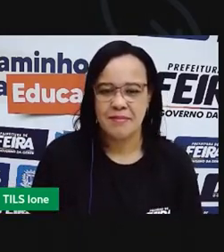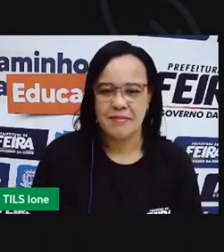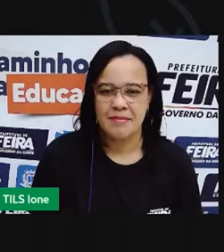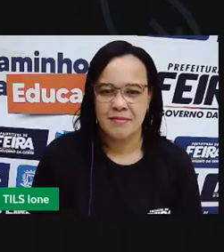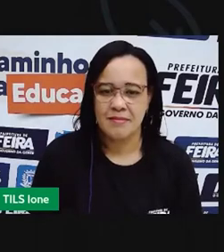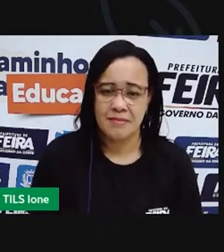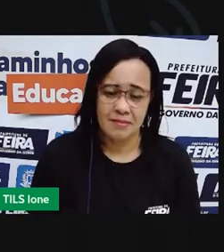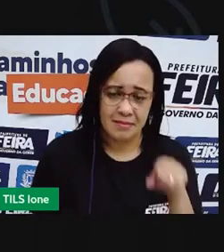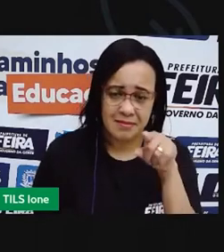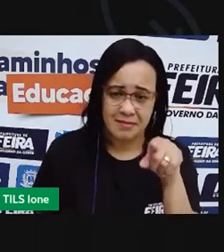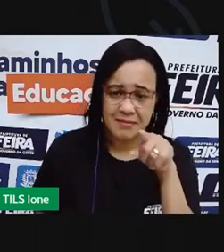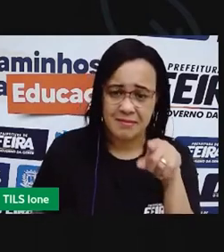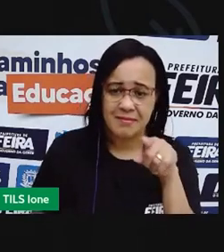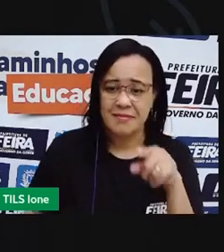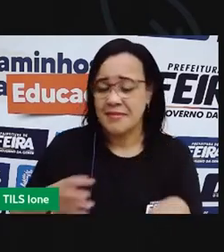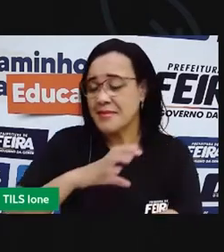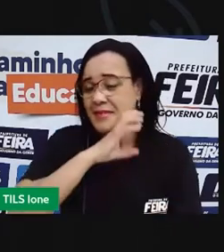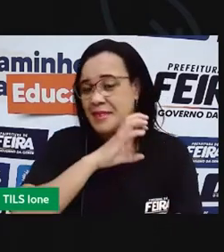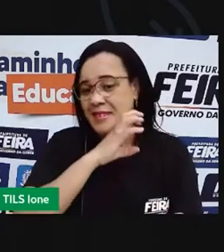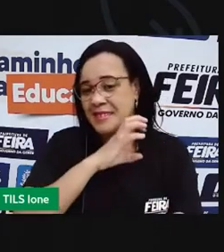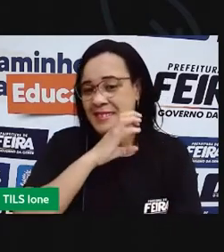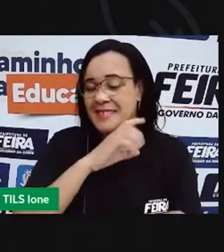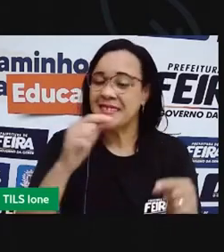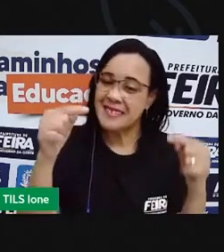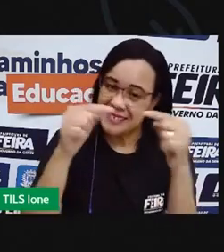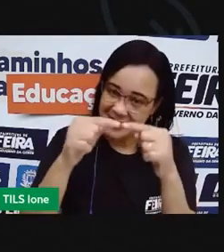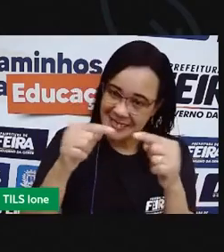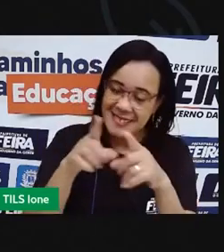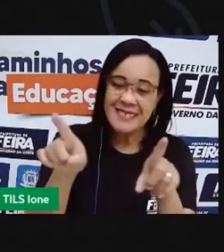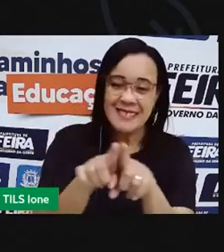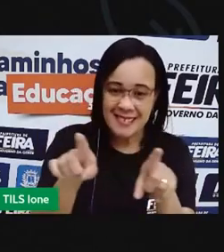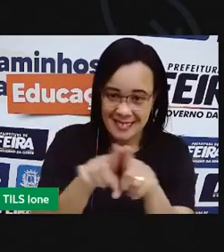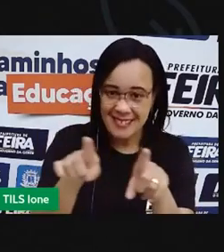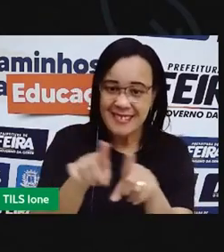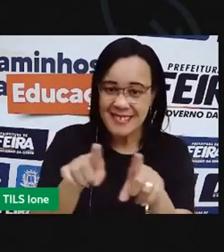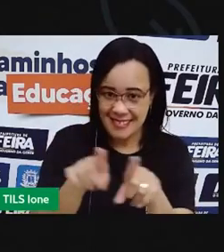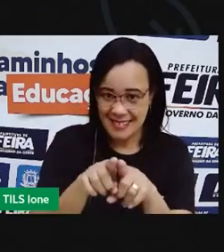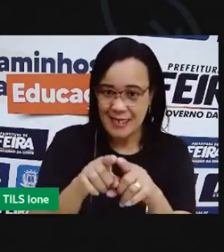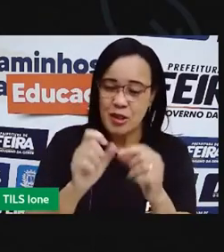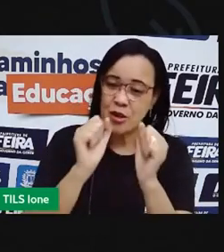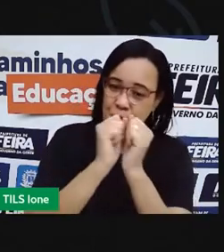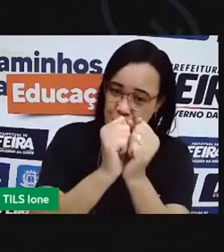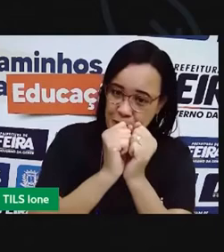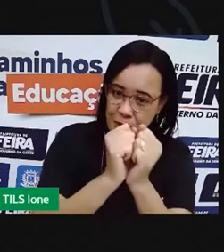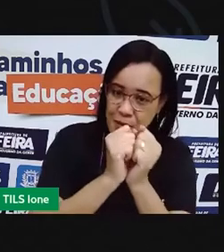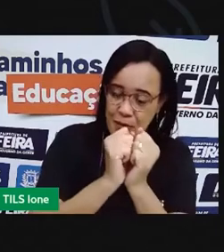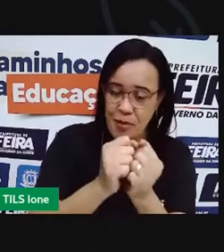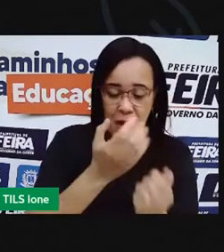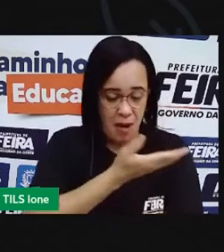Mas você, que é bicho também, pode ser amigo de mais de cem.